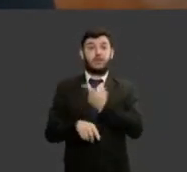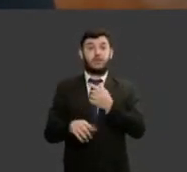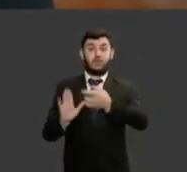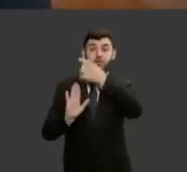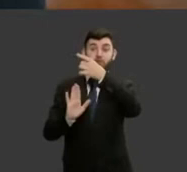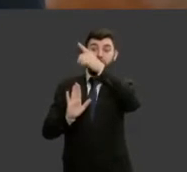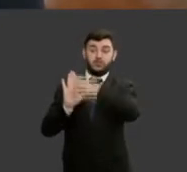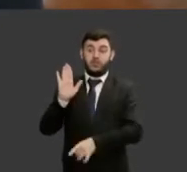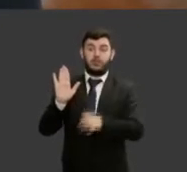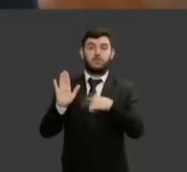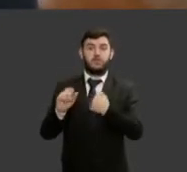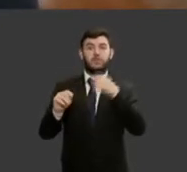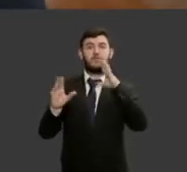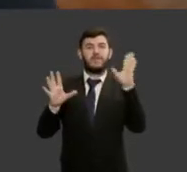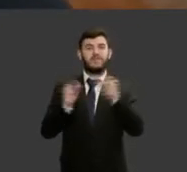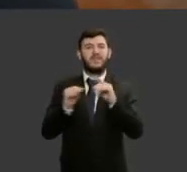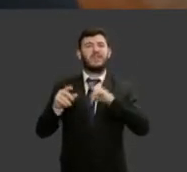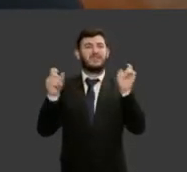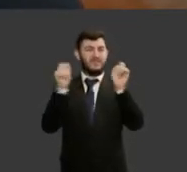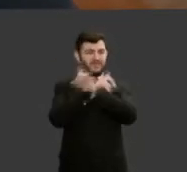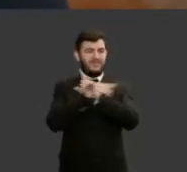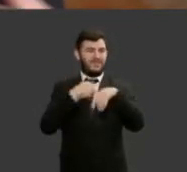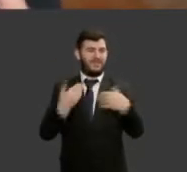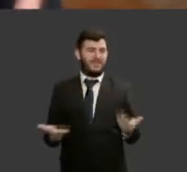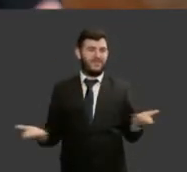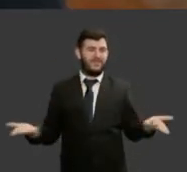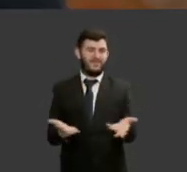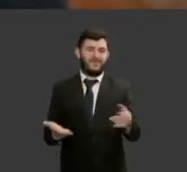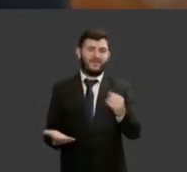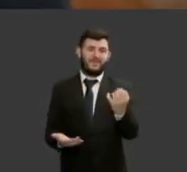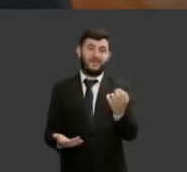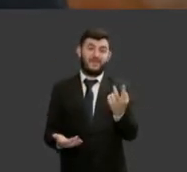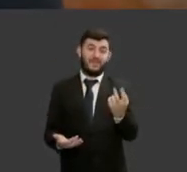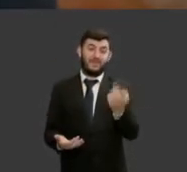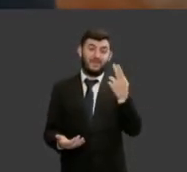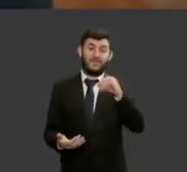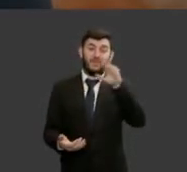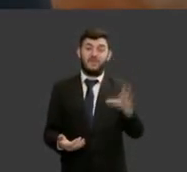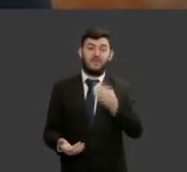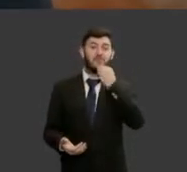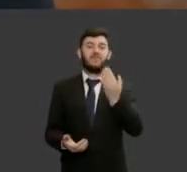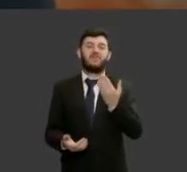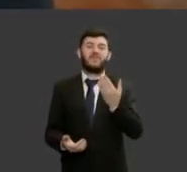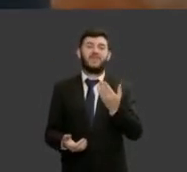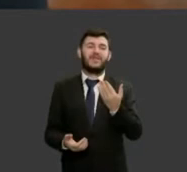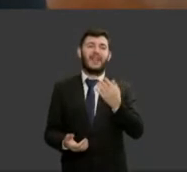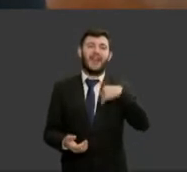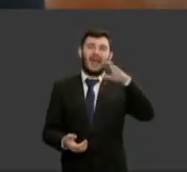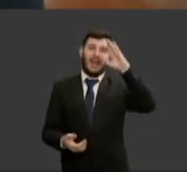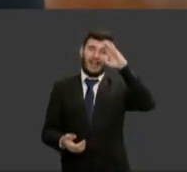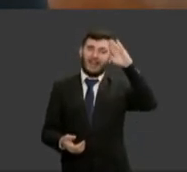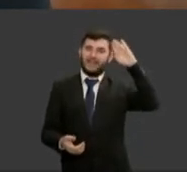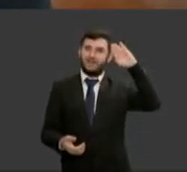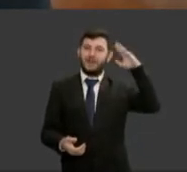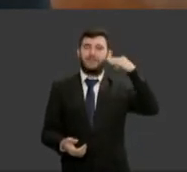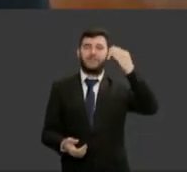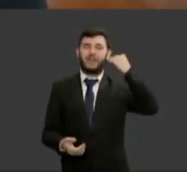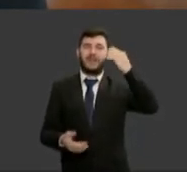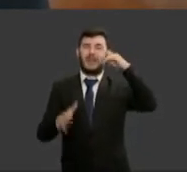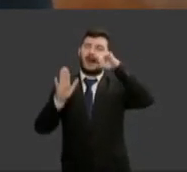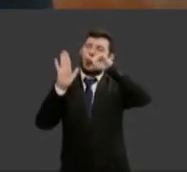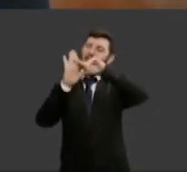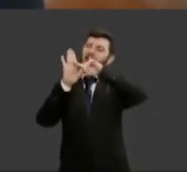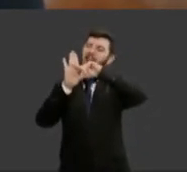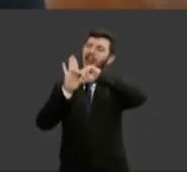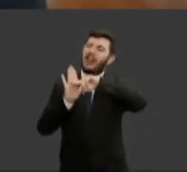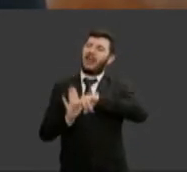grande em relação a isso eu queria aproveitar a experiência que eu tenho em termos de academia em termos de estudos sobre